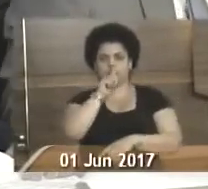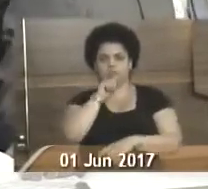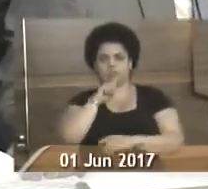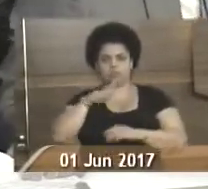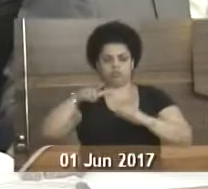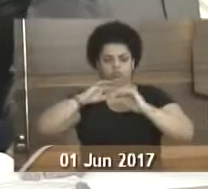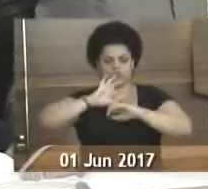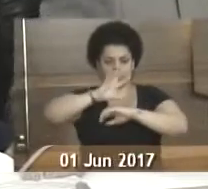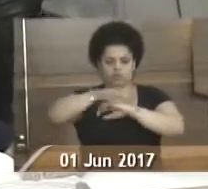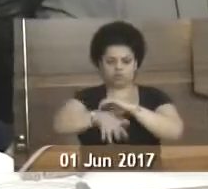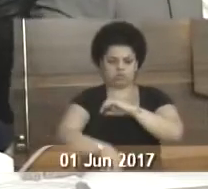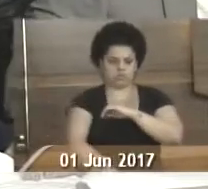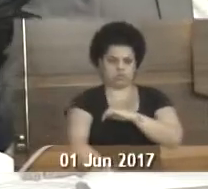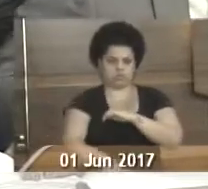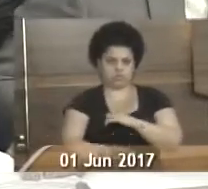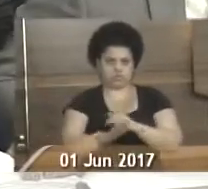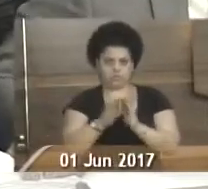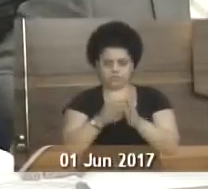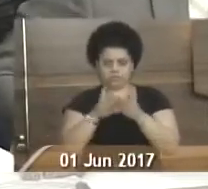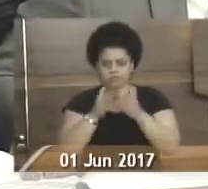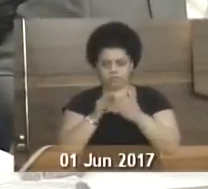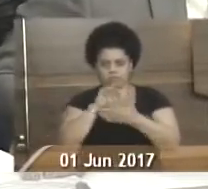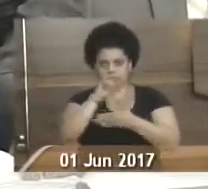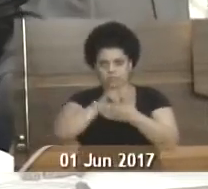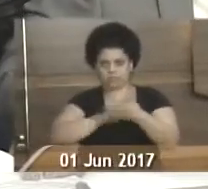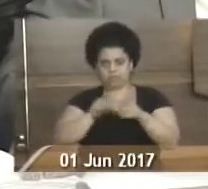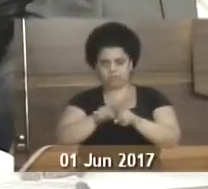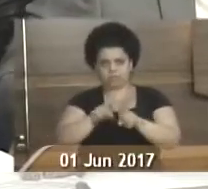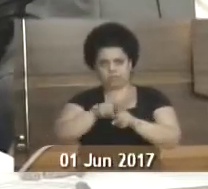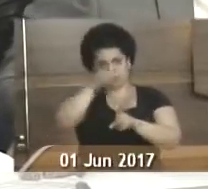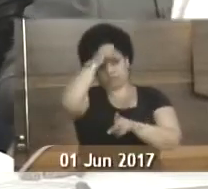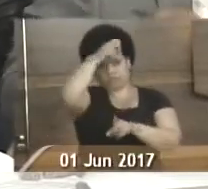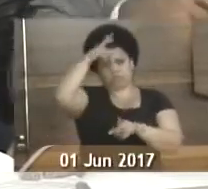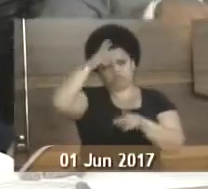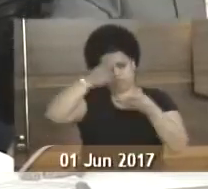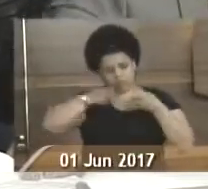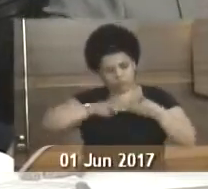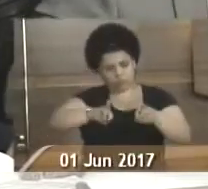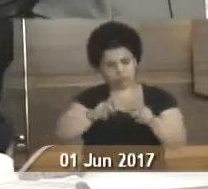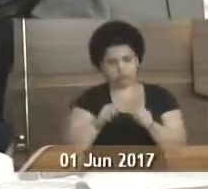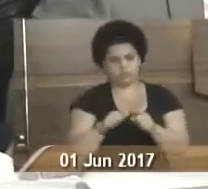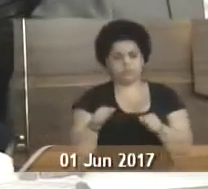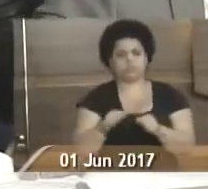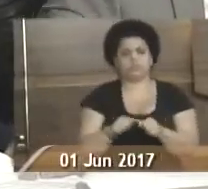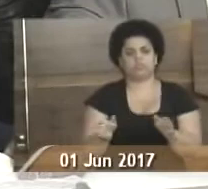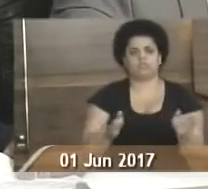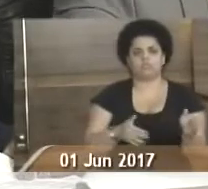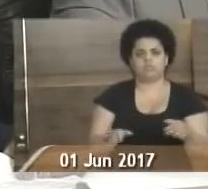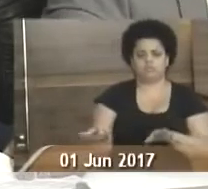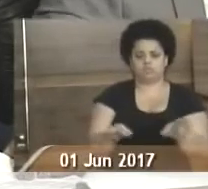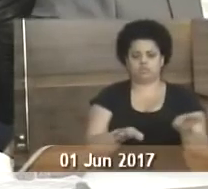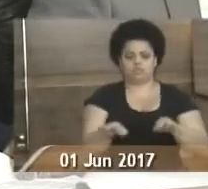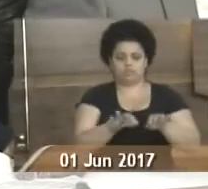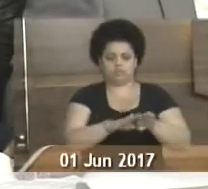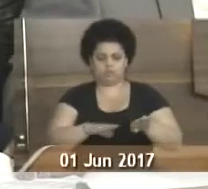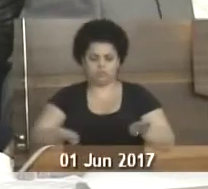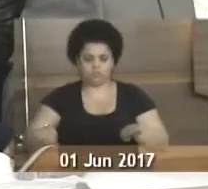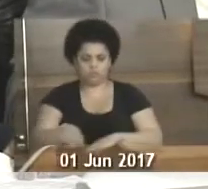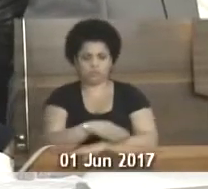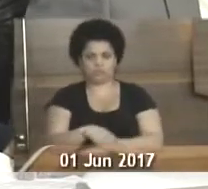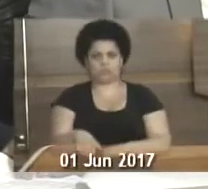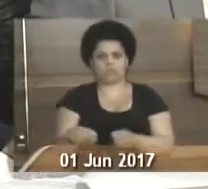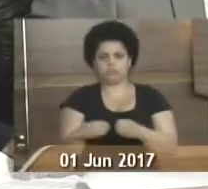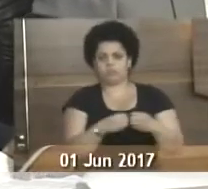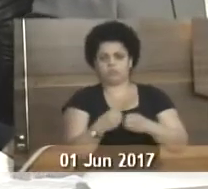Indicação nº.729. Indicando ao prefeito municipal a continuação do recapiamento da Rua Milton Soares, ao